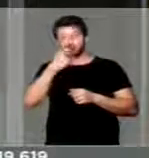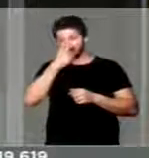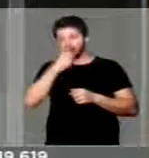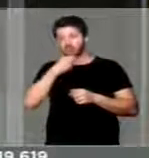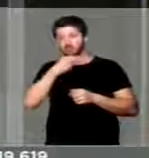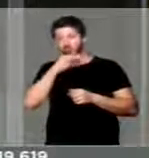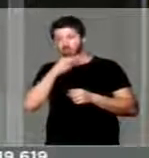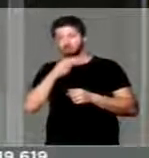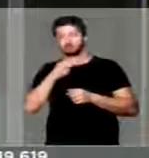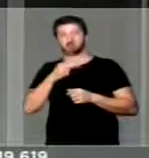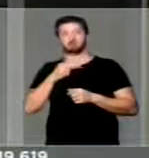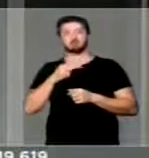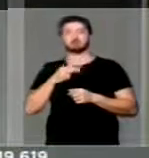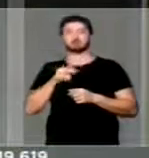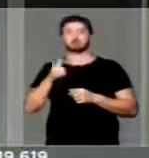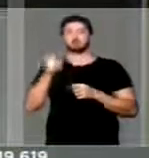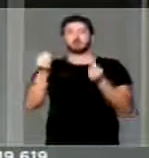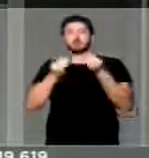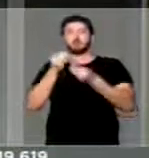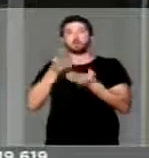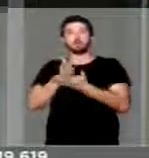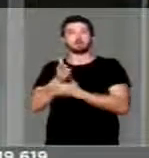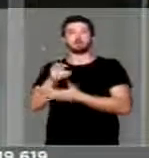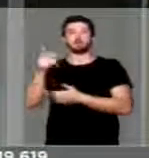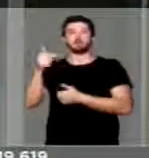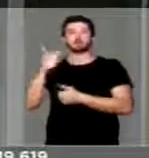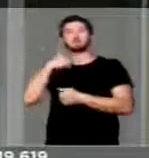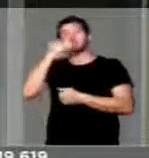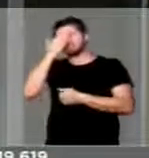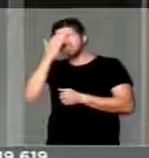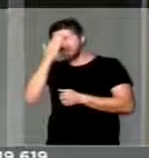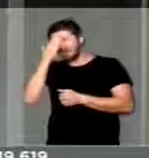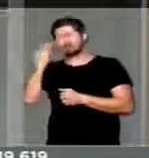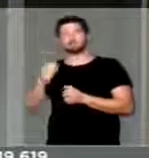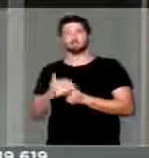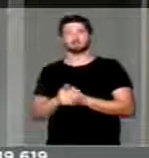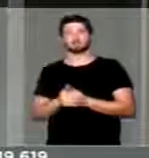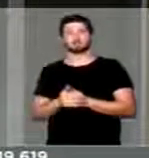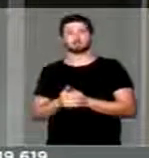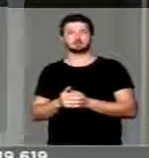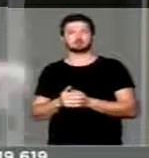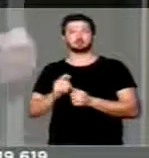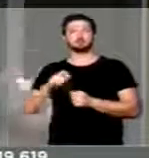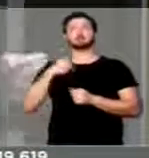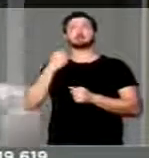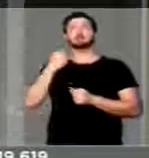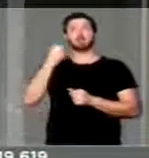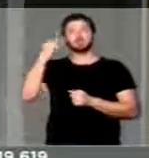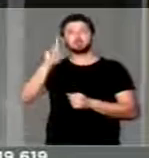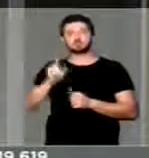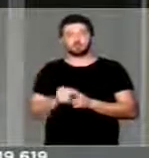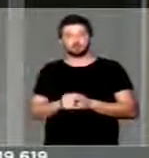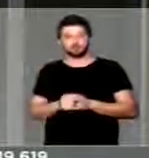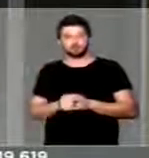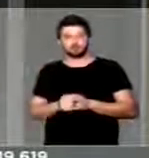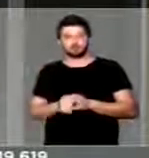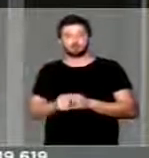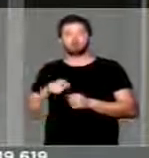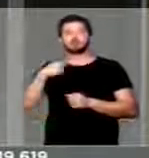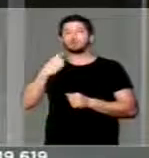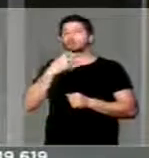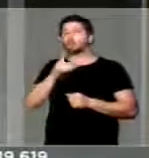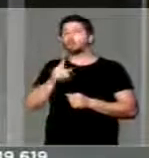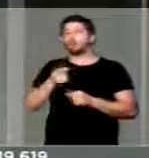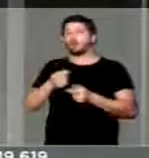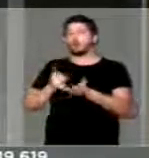rapaz, o Aécio não tem condição, a gente sabe disso Quem que não sabe, quem